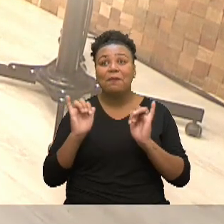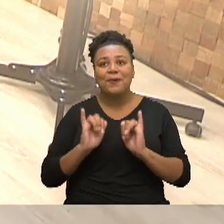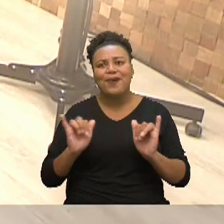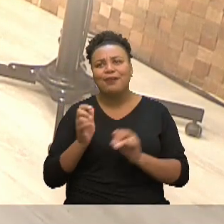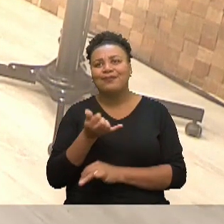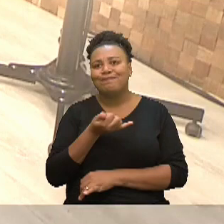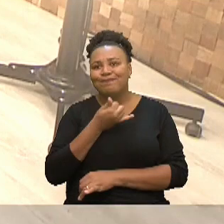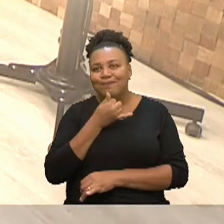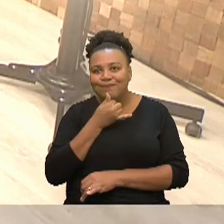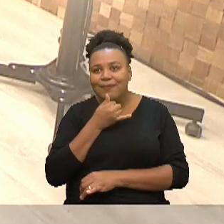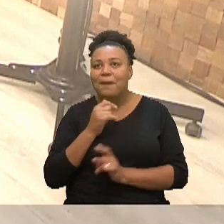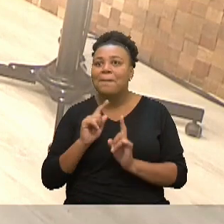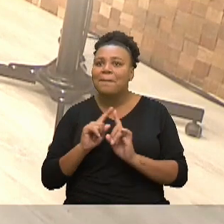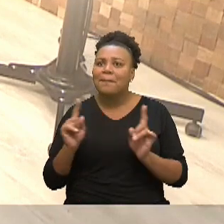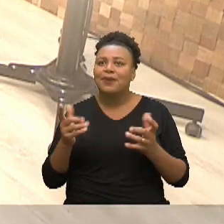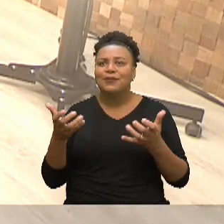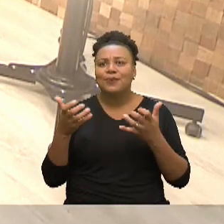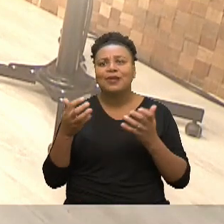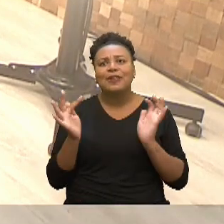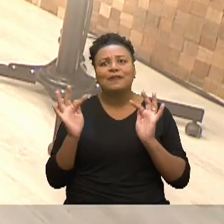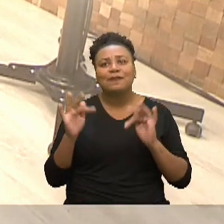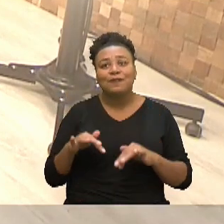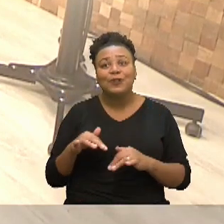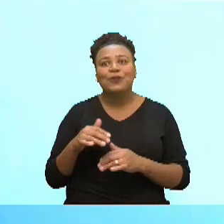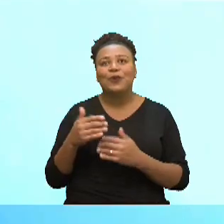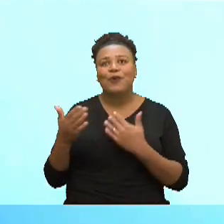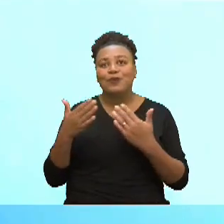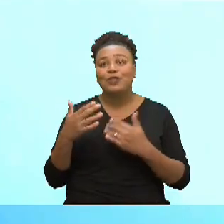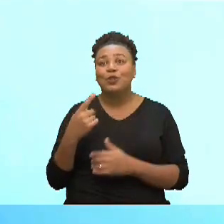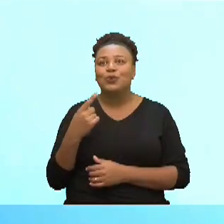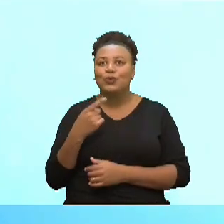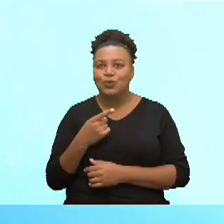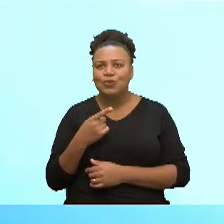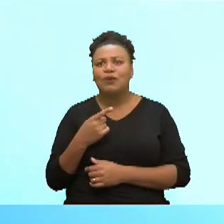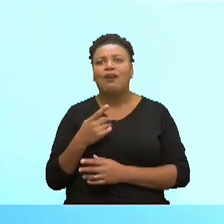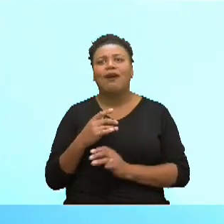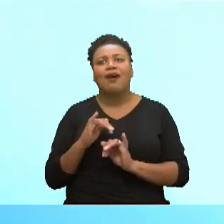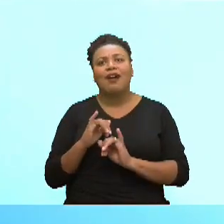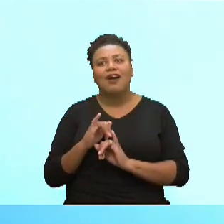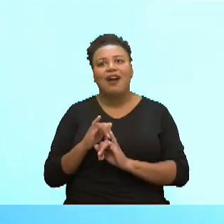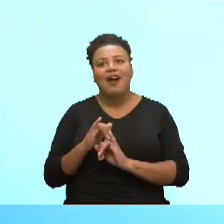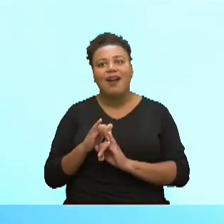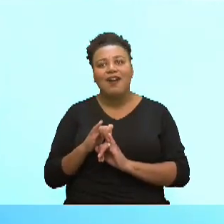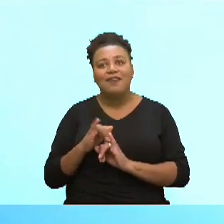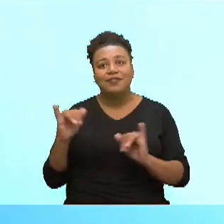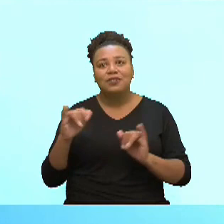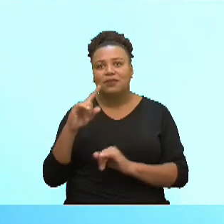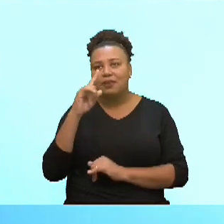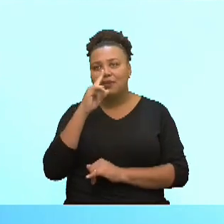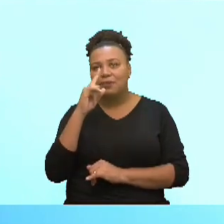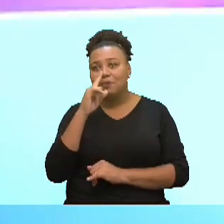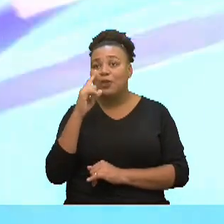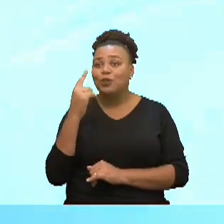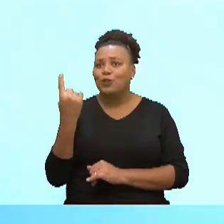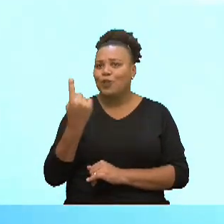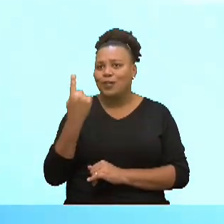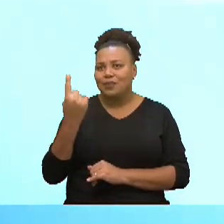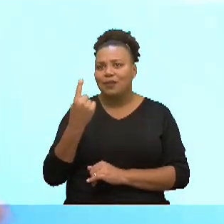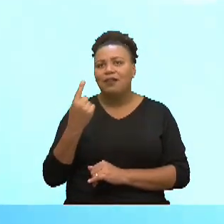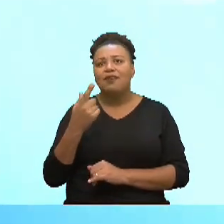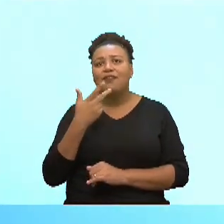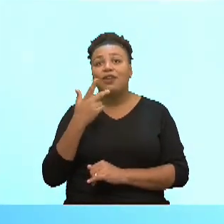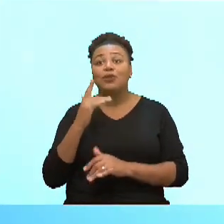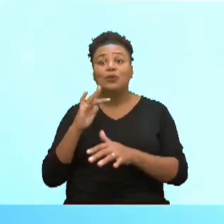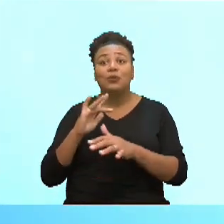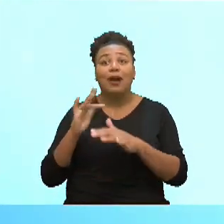infelizmente mas eu queria terminar contigo assim dando um recado para as mães solo e também falando sobre a